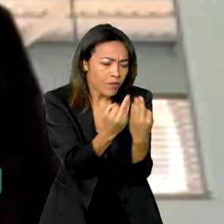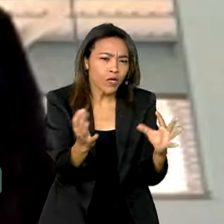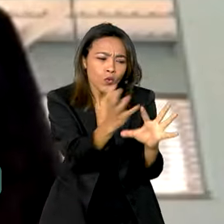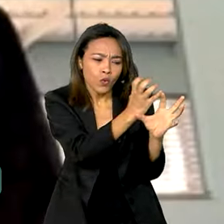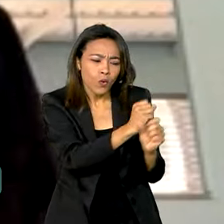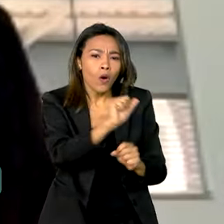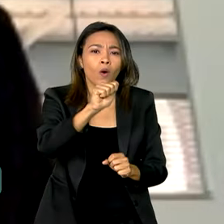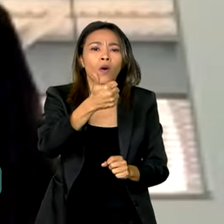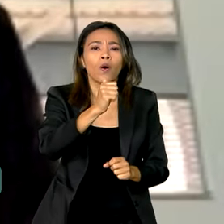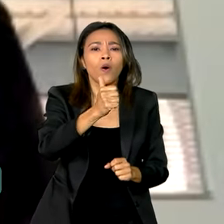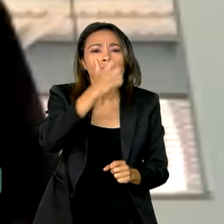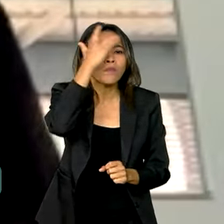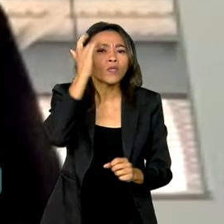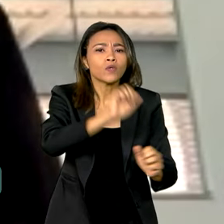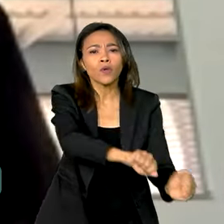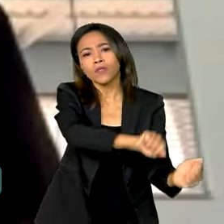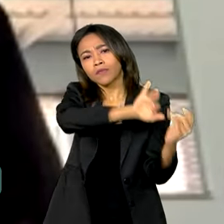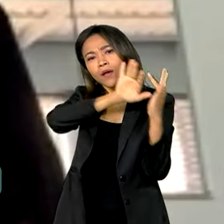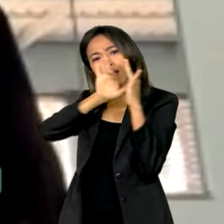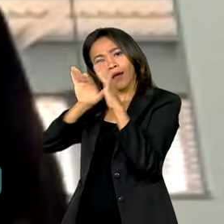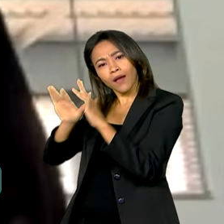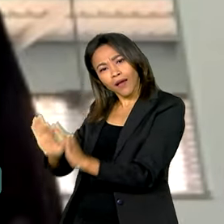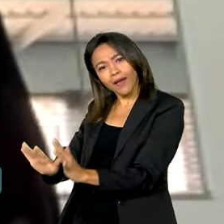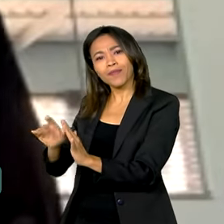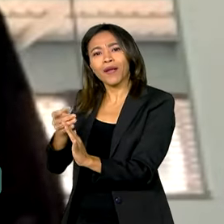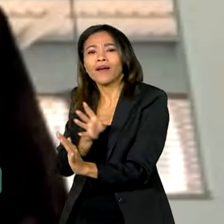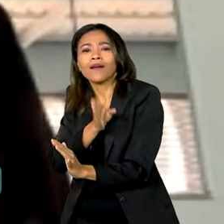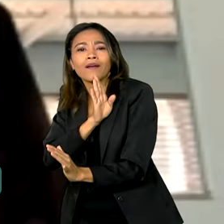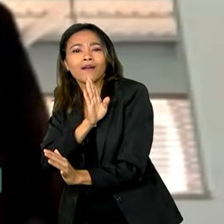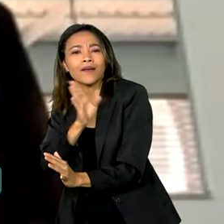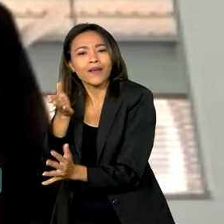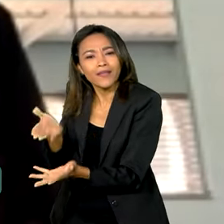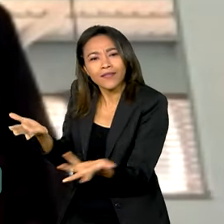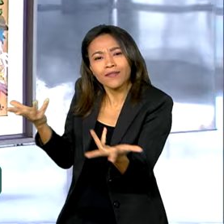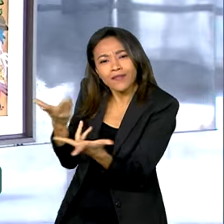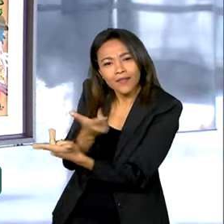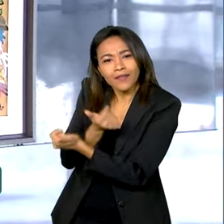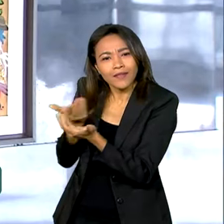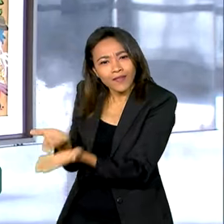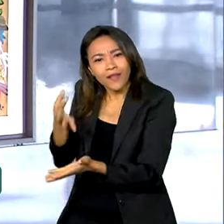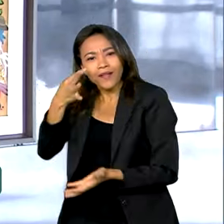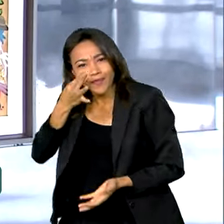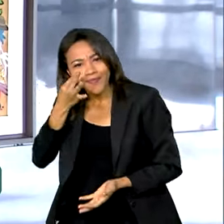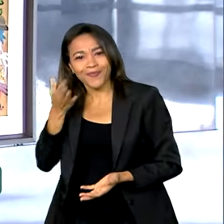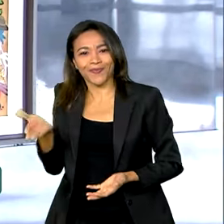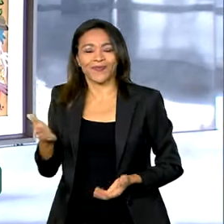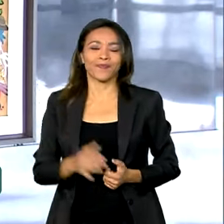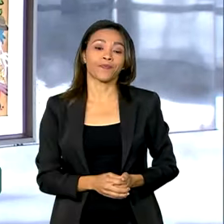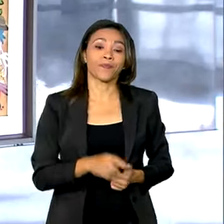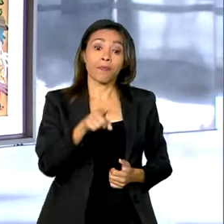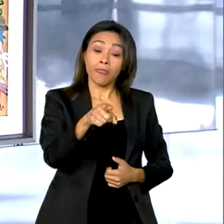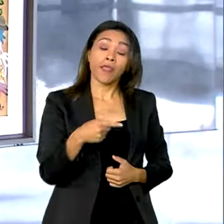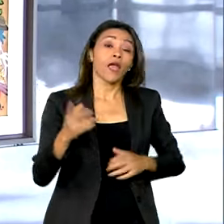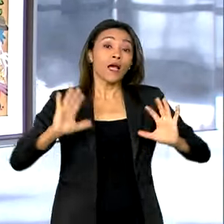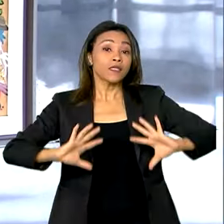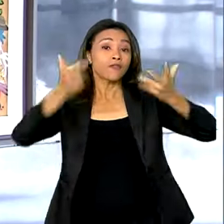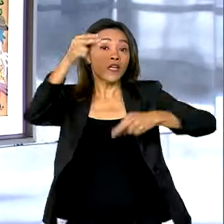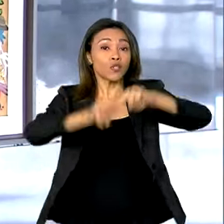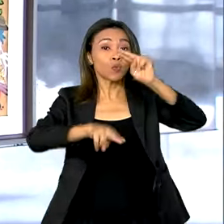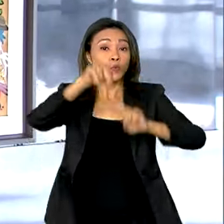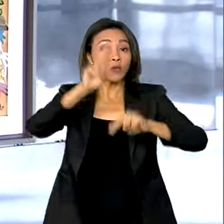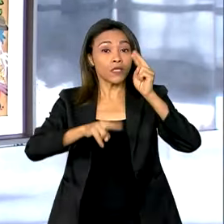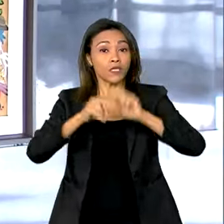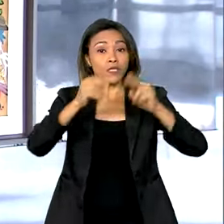pessoas e fomos lá experimentar esse São João maravilhoso que nós presenciamos. As festas juninas foram trazidas ao país com a